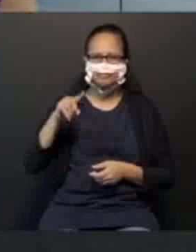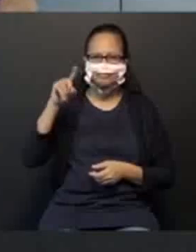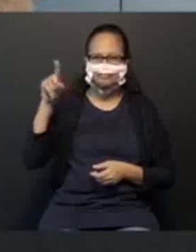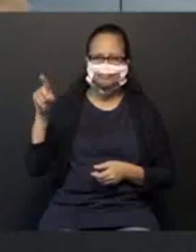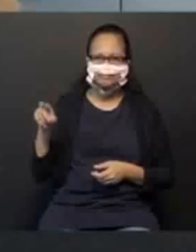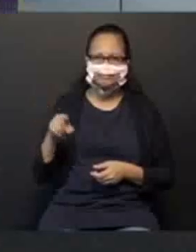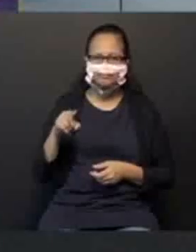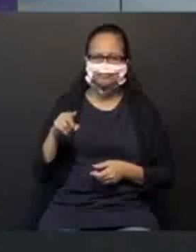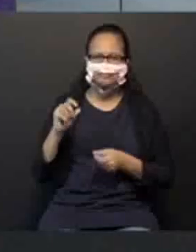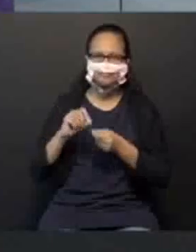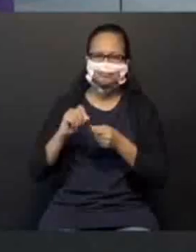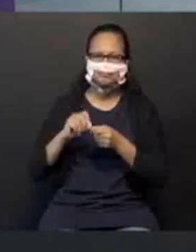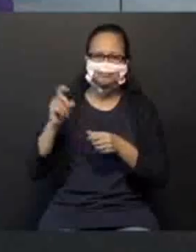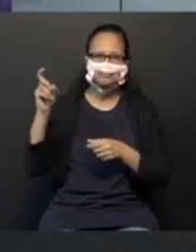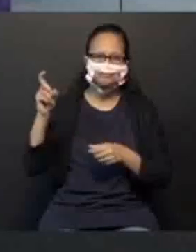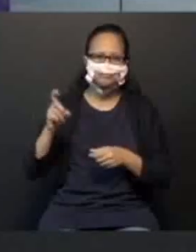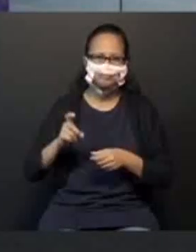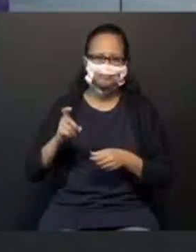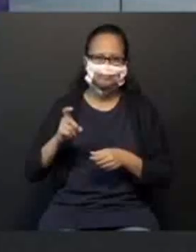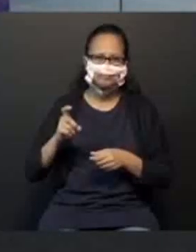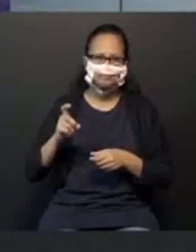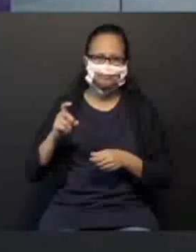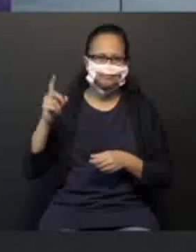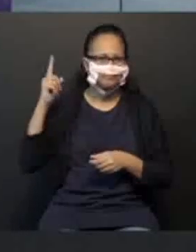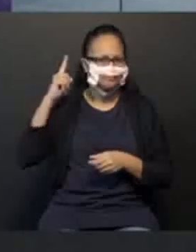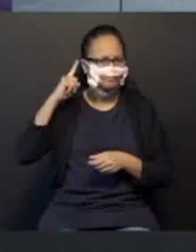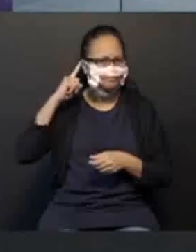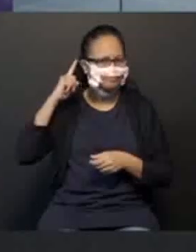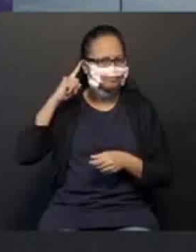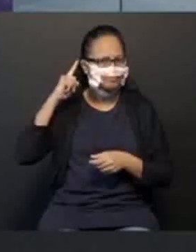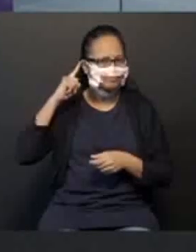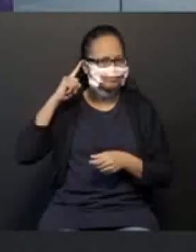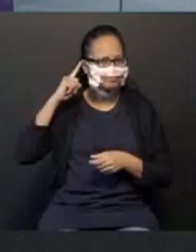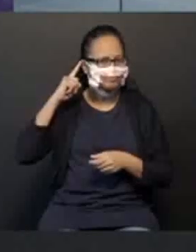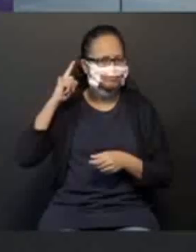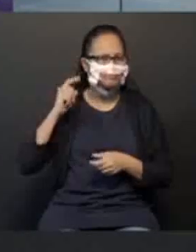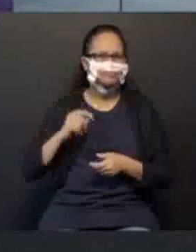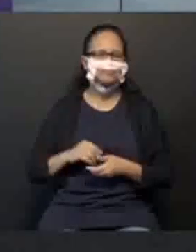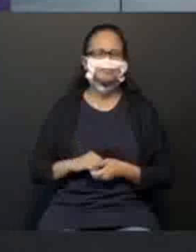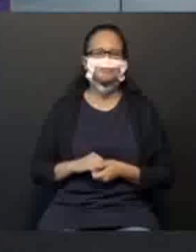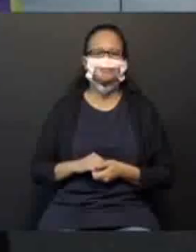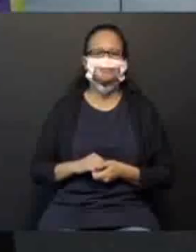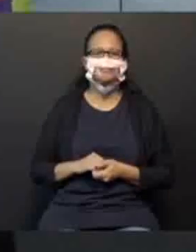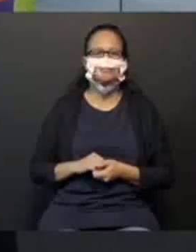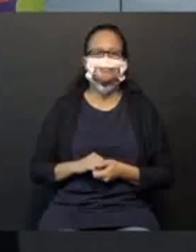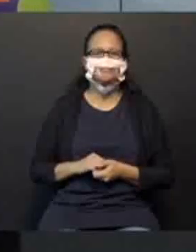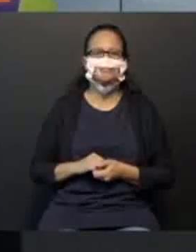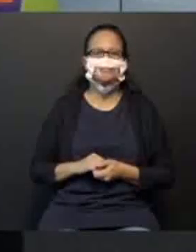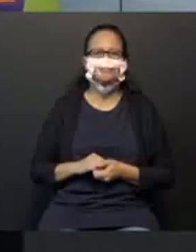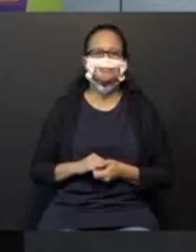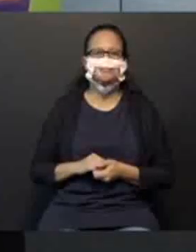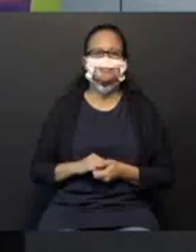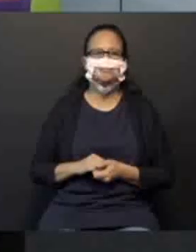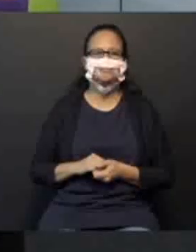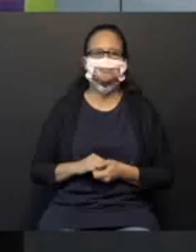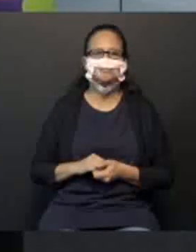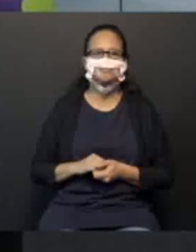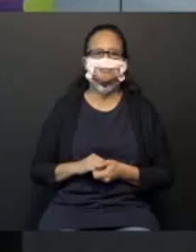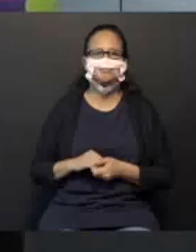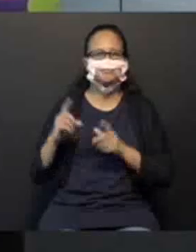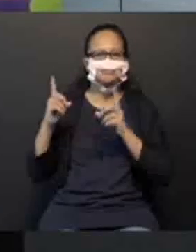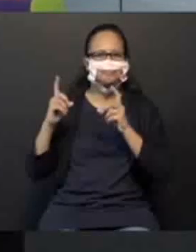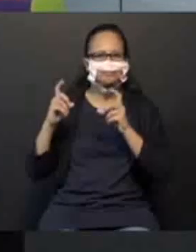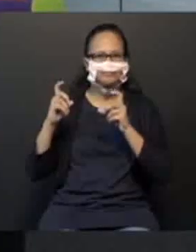E faça um X na orelha direita. Direita. Na